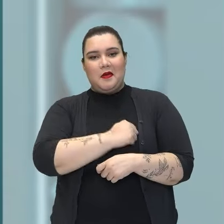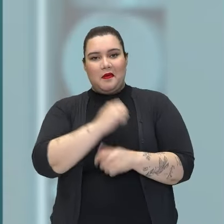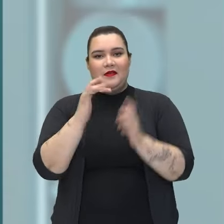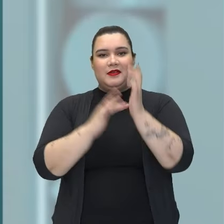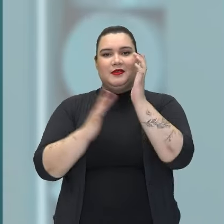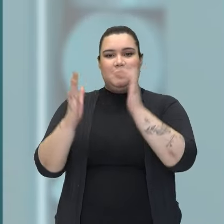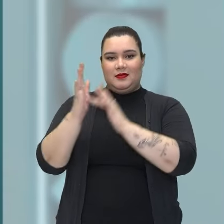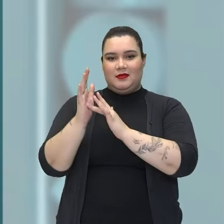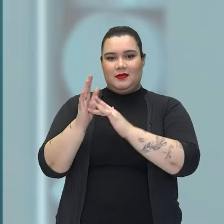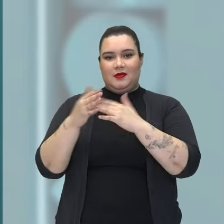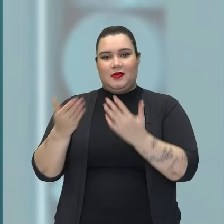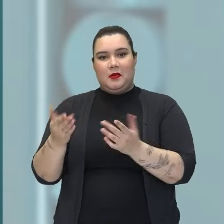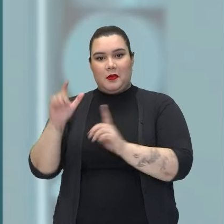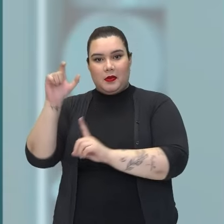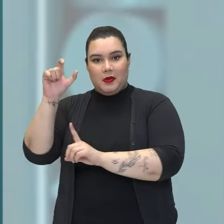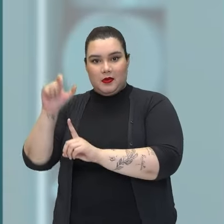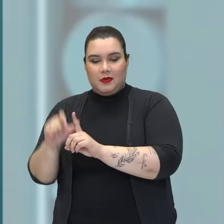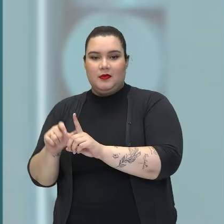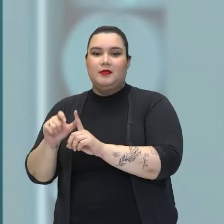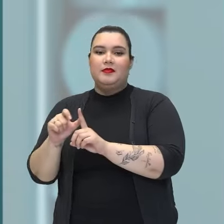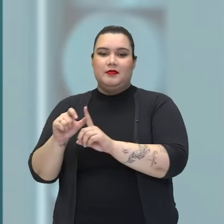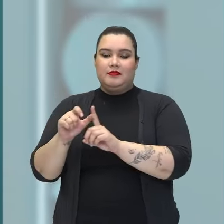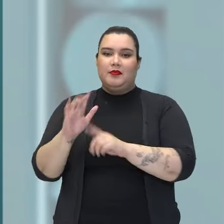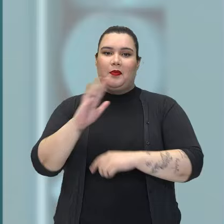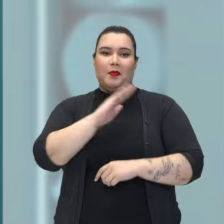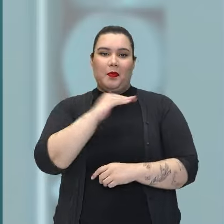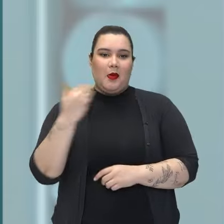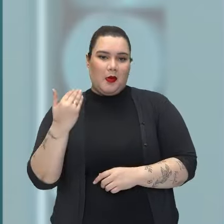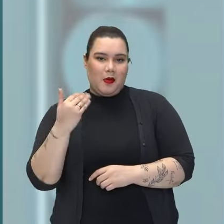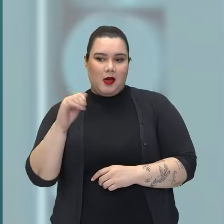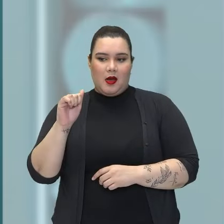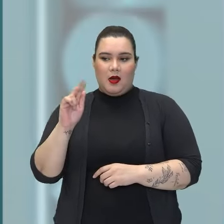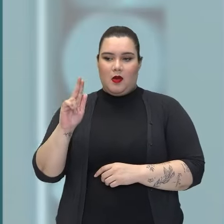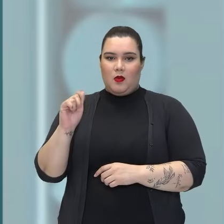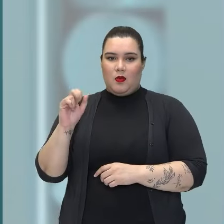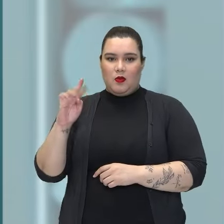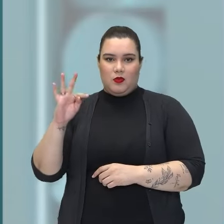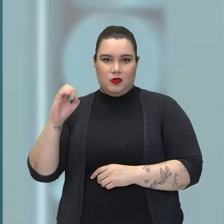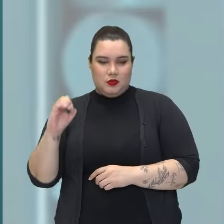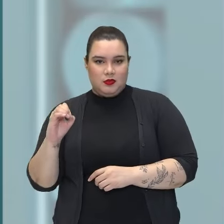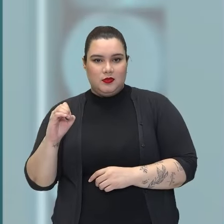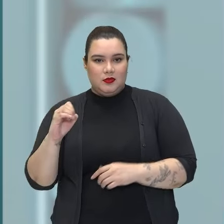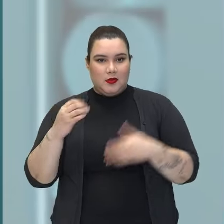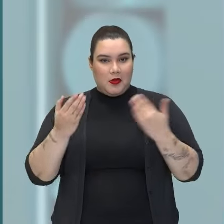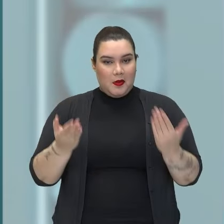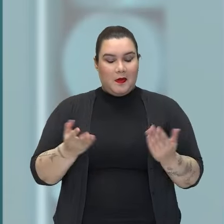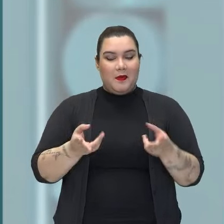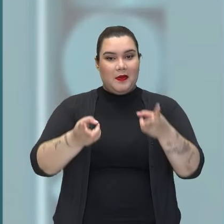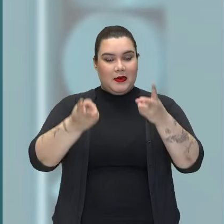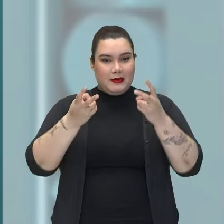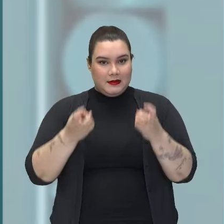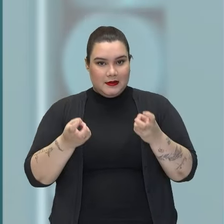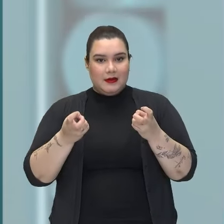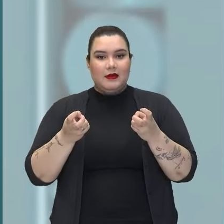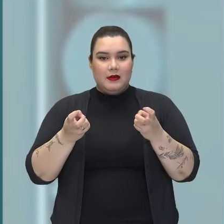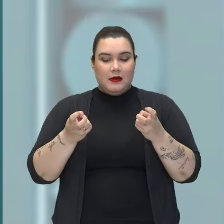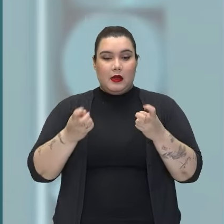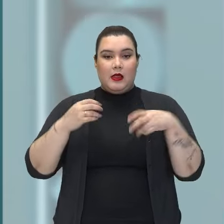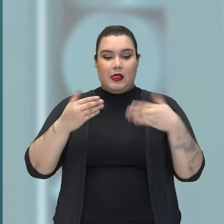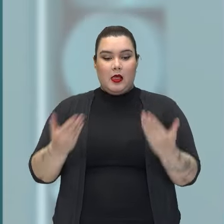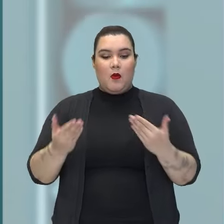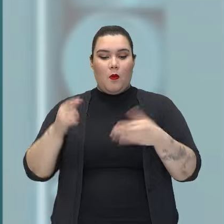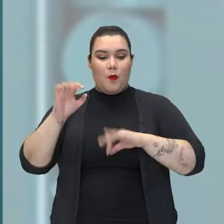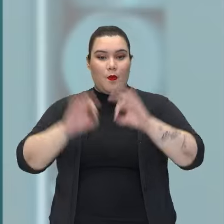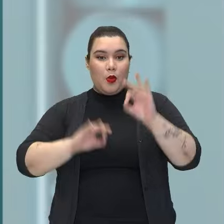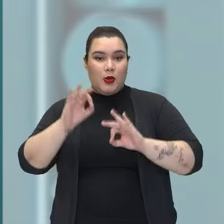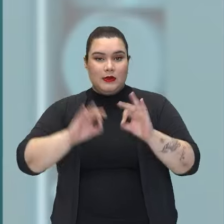quando o nosso personagem acaba morrendo nesse final. Então percebam aí o arco de redenção do nosso personagem, a